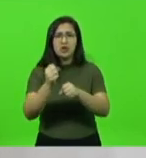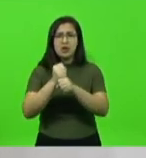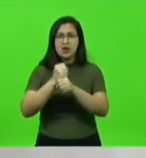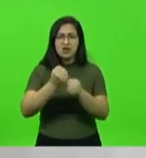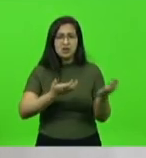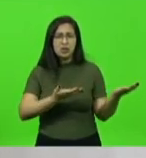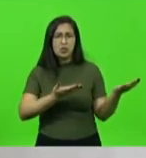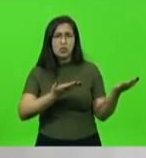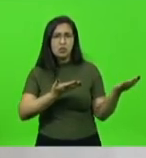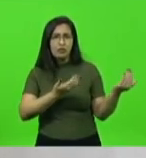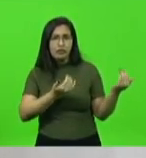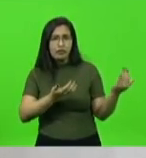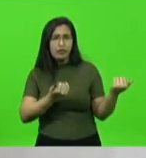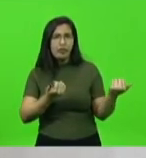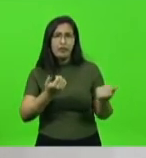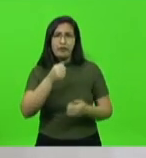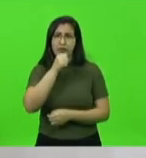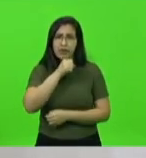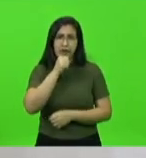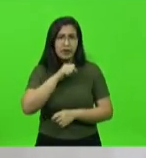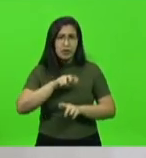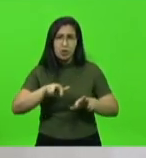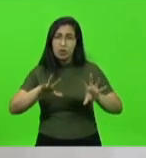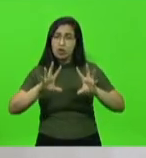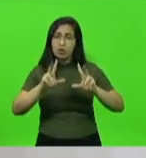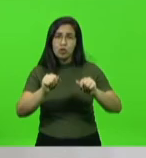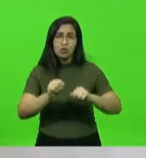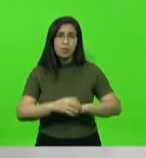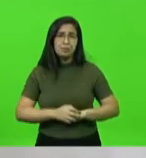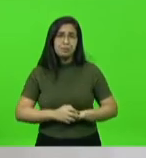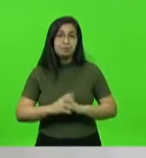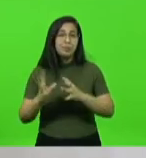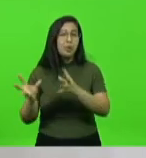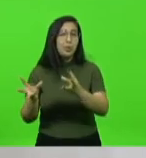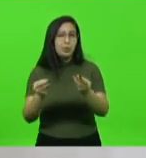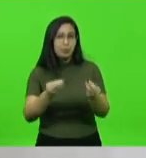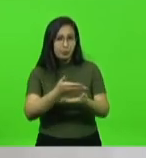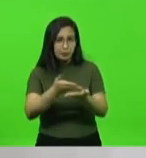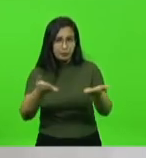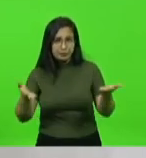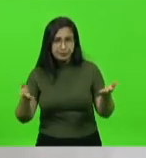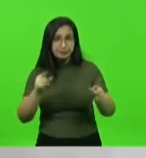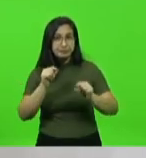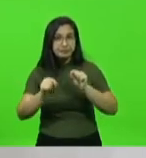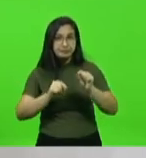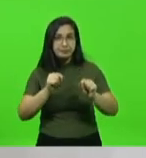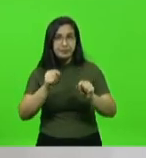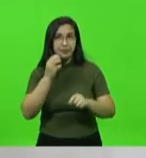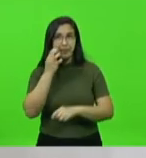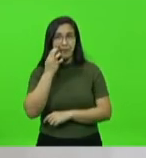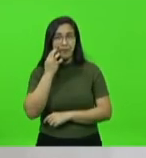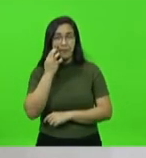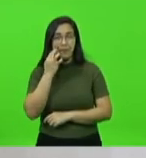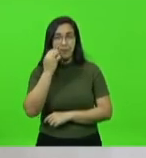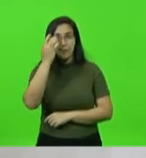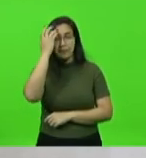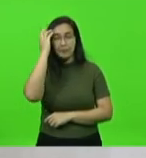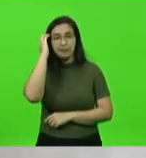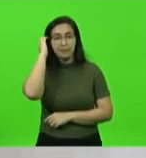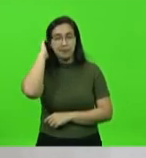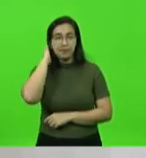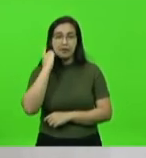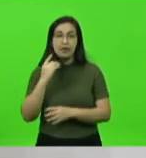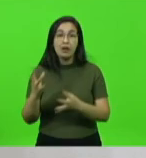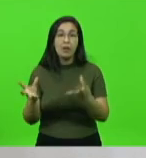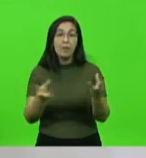muitos, muitos passaram a